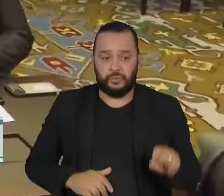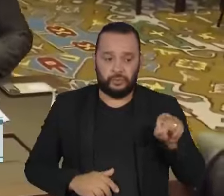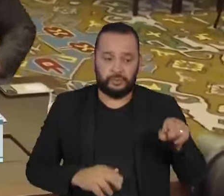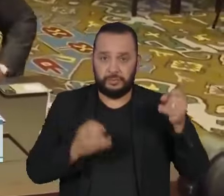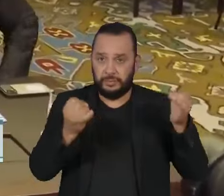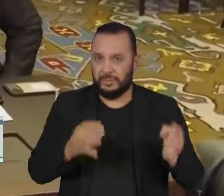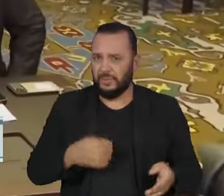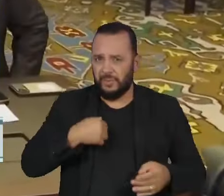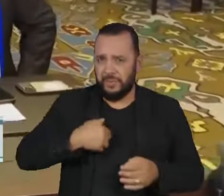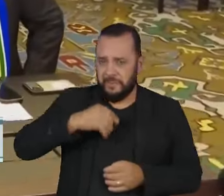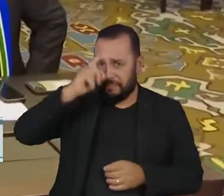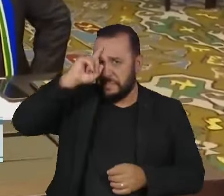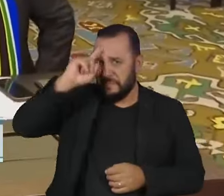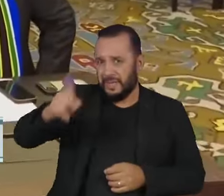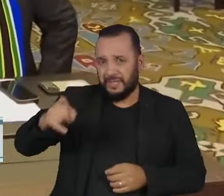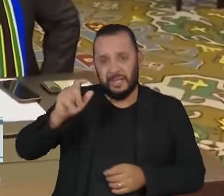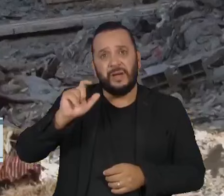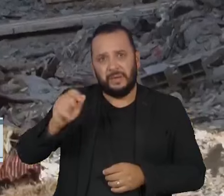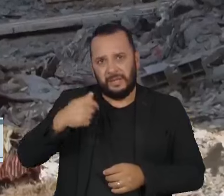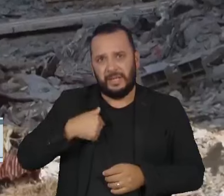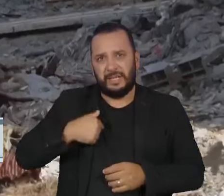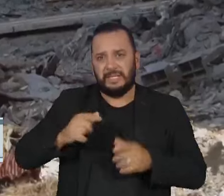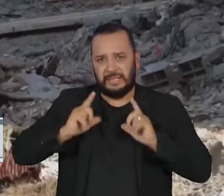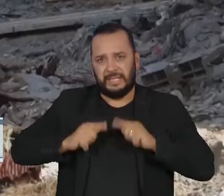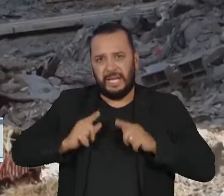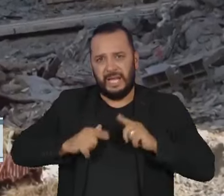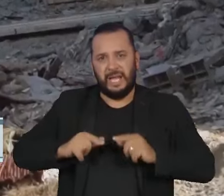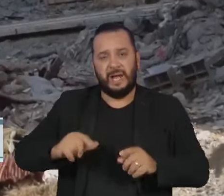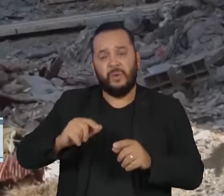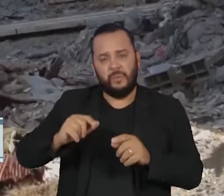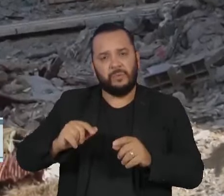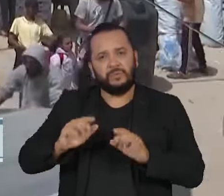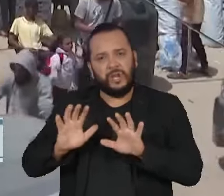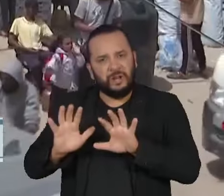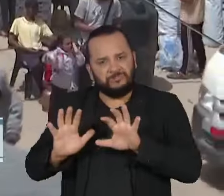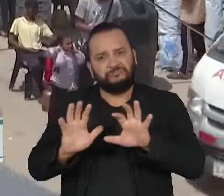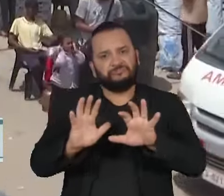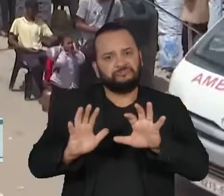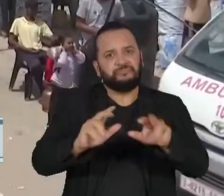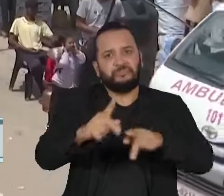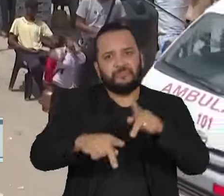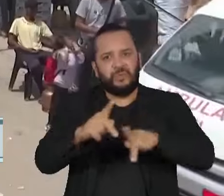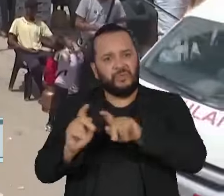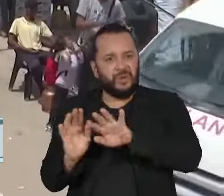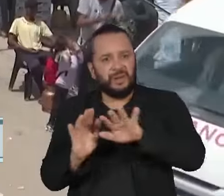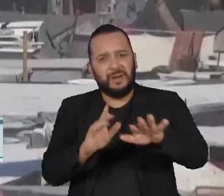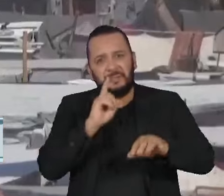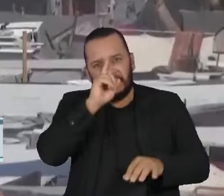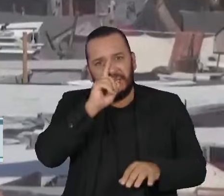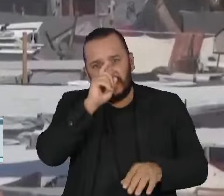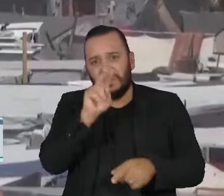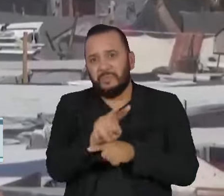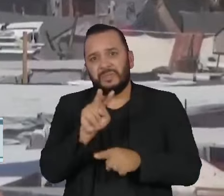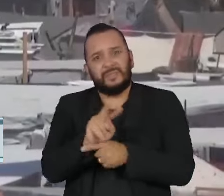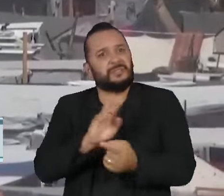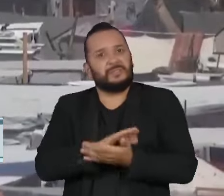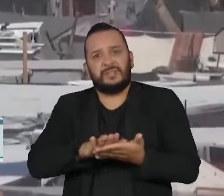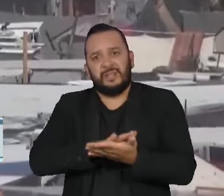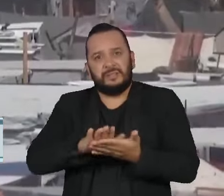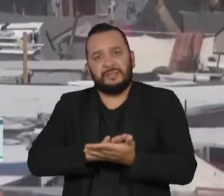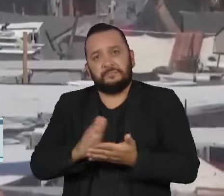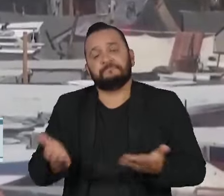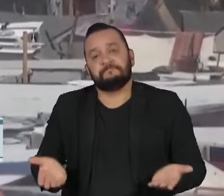ordem de retirada forçada dada por Israel coloca a vida dos civis em perigo, em vez de protegê-los, e